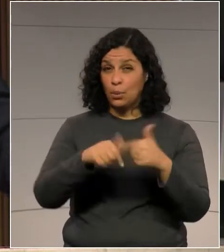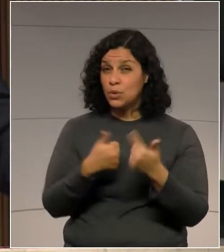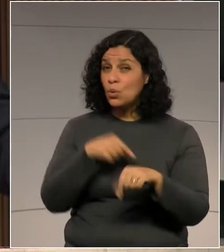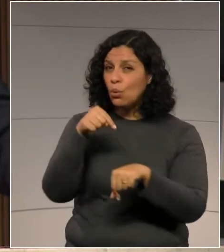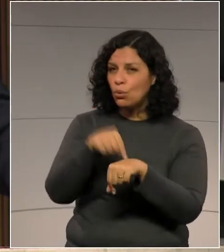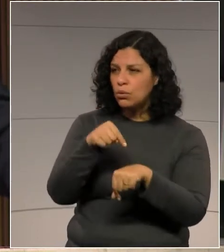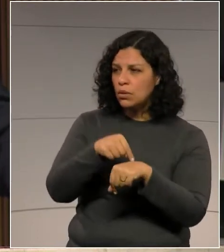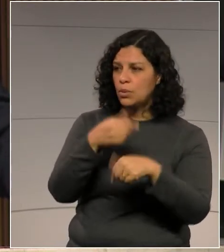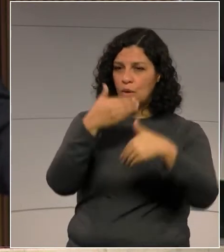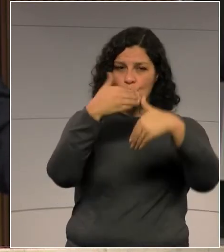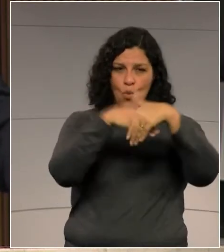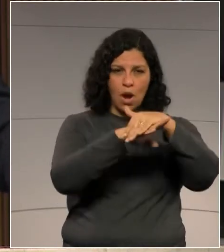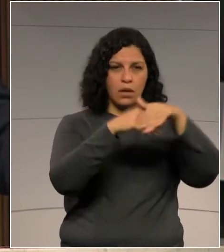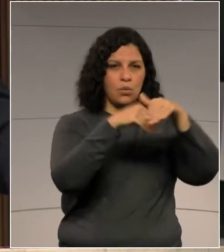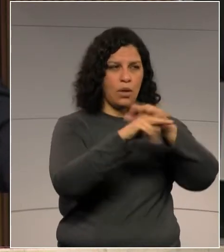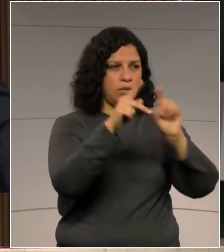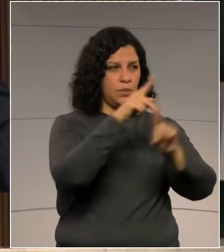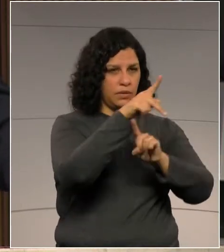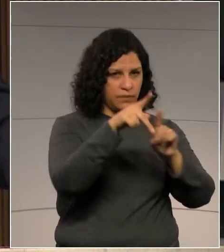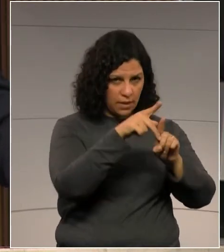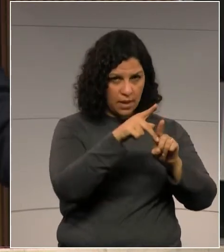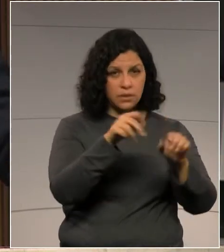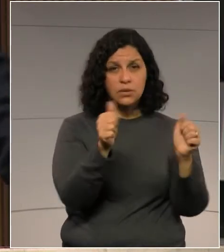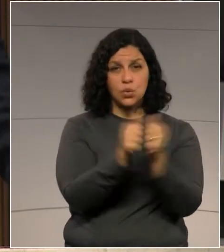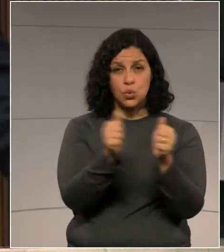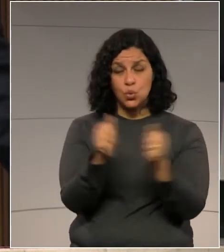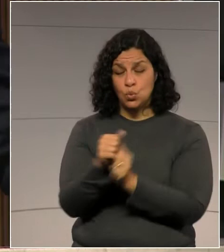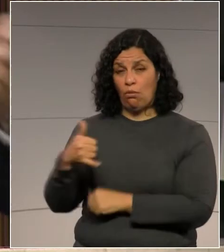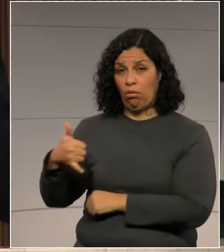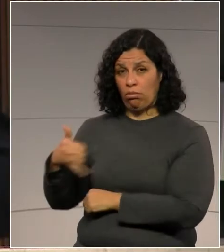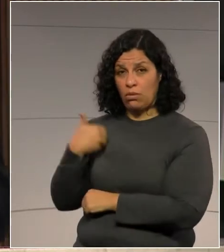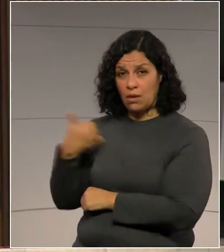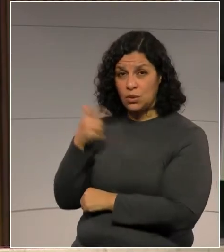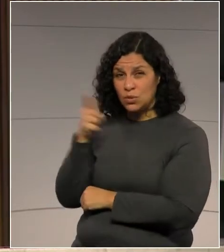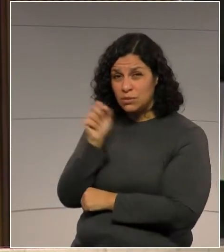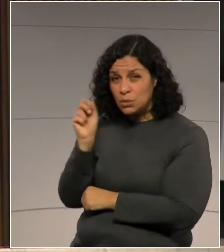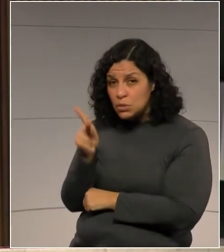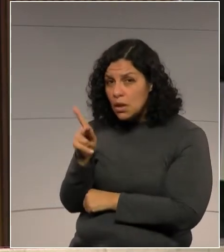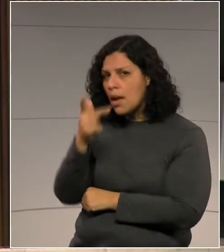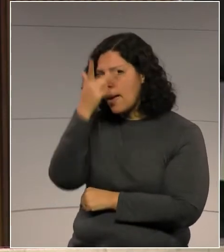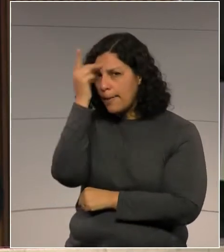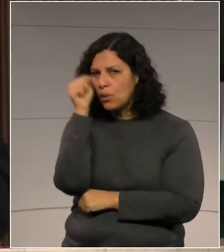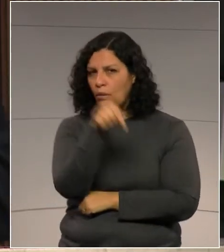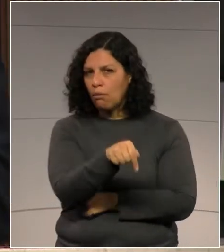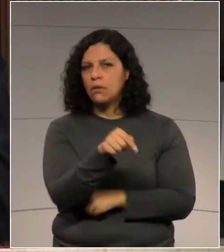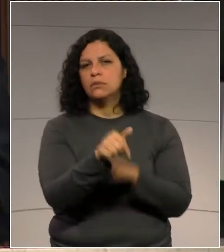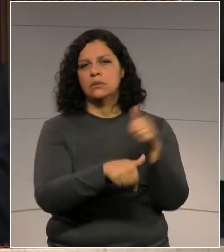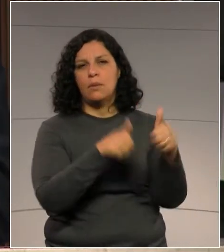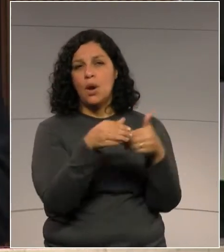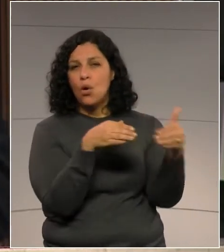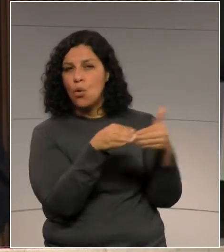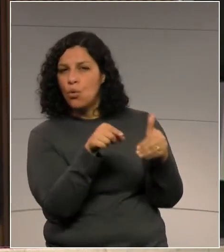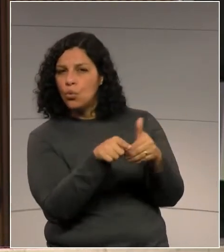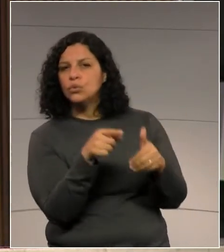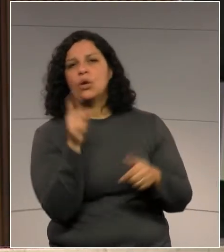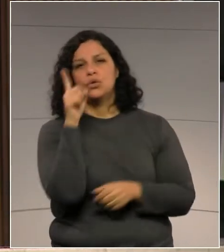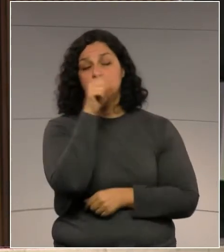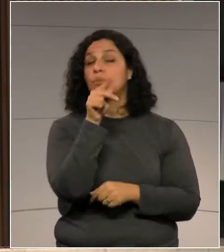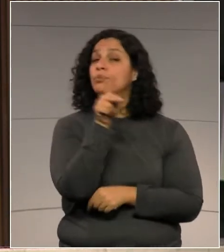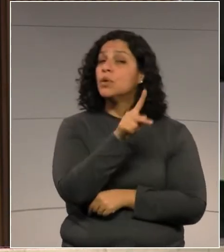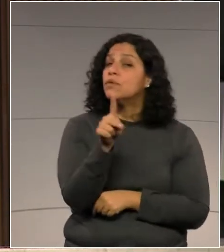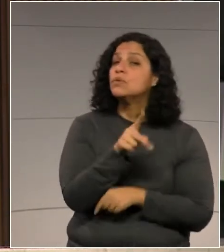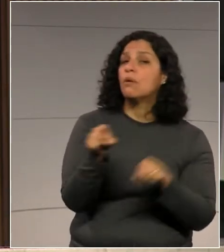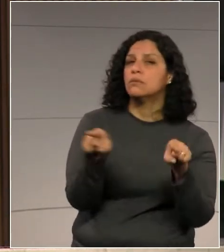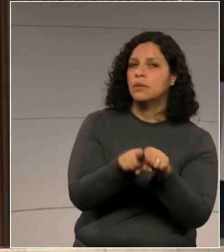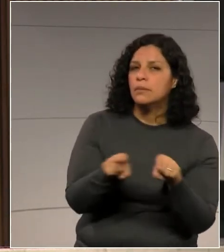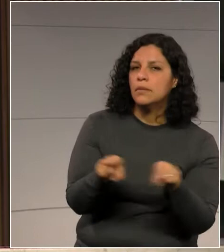o tempo de contribuição e a idade para aposentar um servidor ou uma servidora. Professora e professora também.